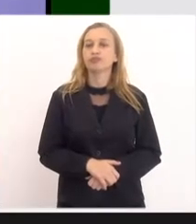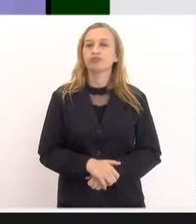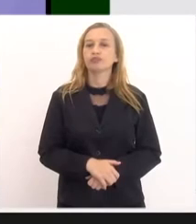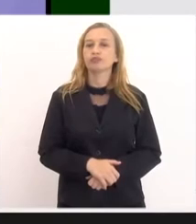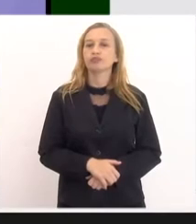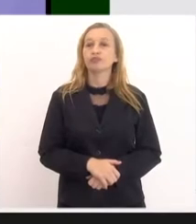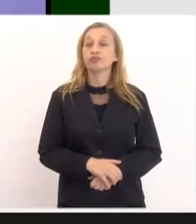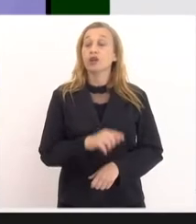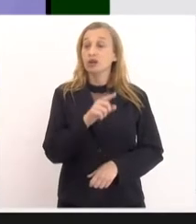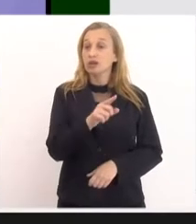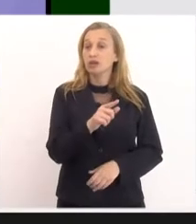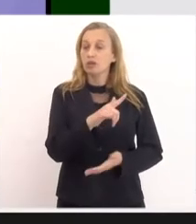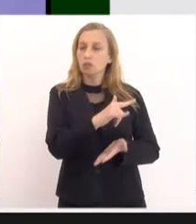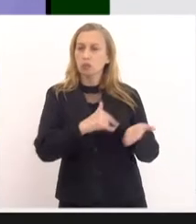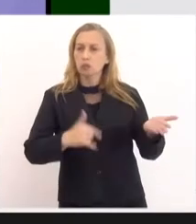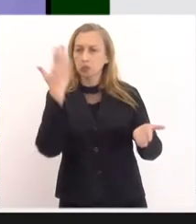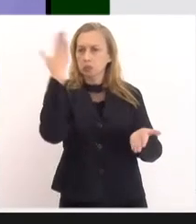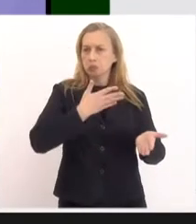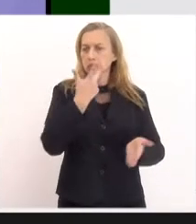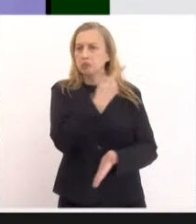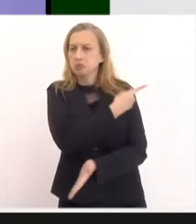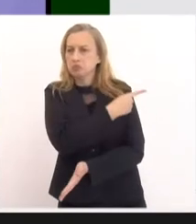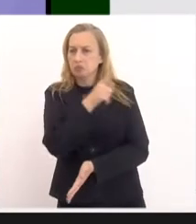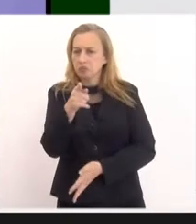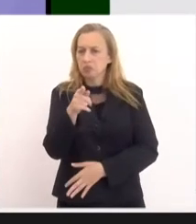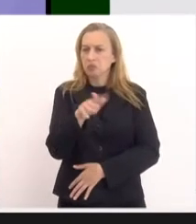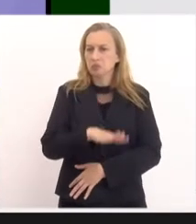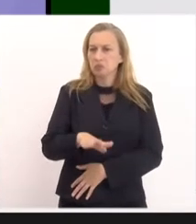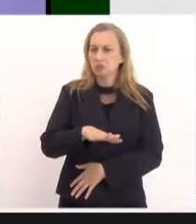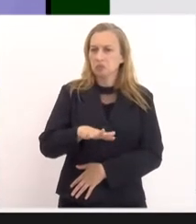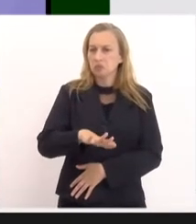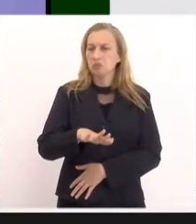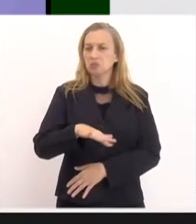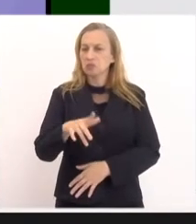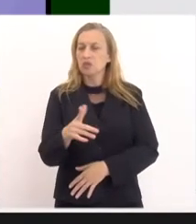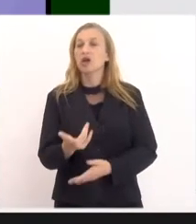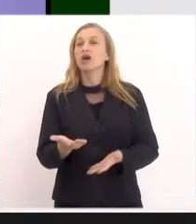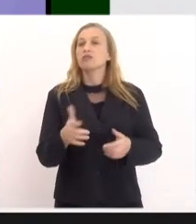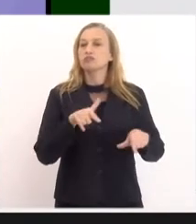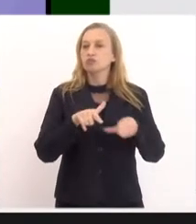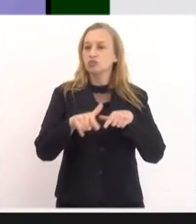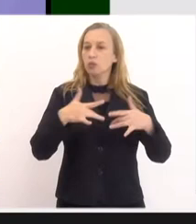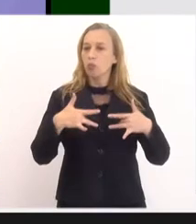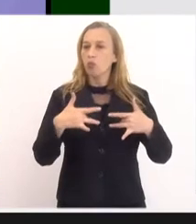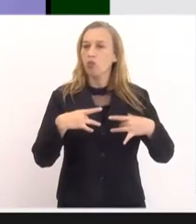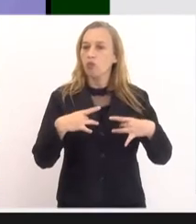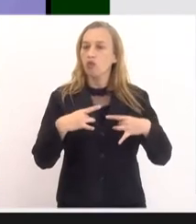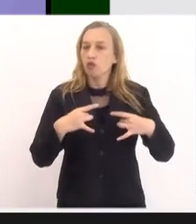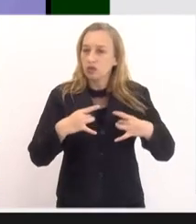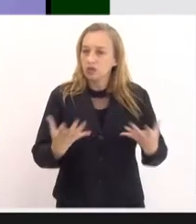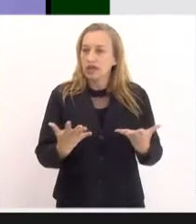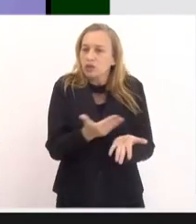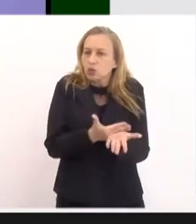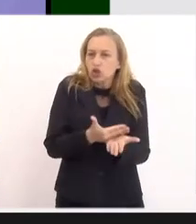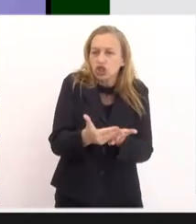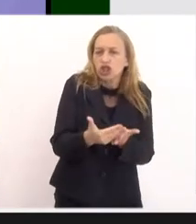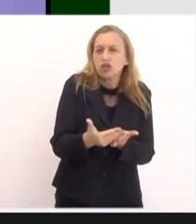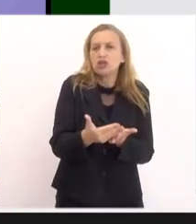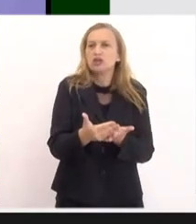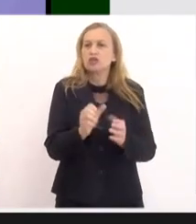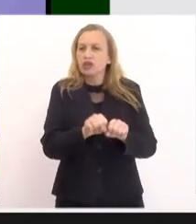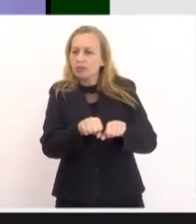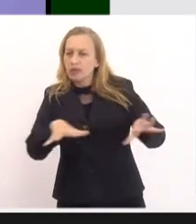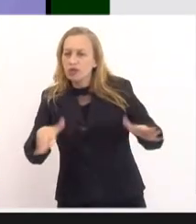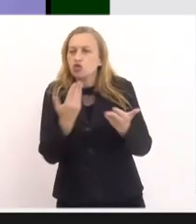Aqui é o passaporte sanitário, mas é a vacinação infantil. Nós temos feito um trabalho voluntário desde o início da pandemia,